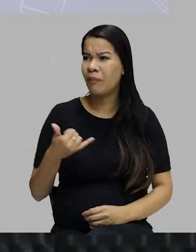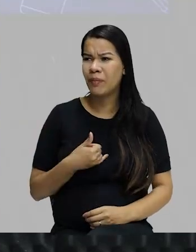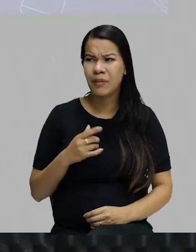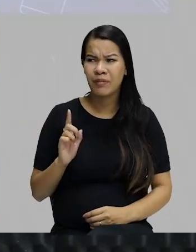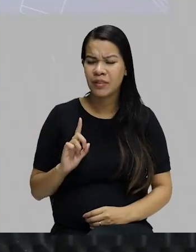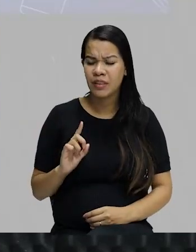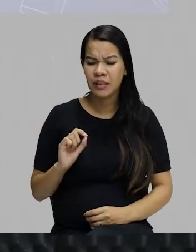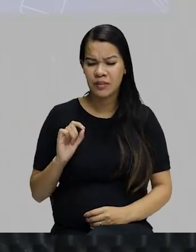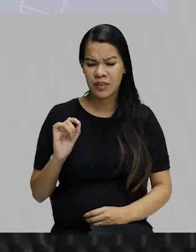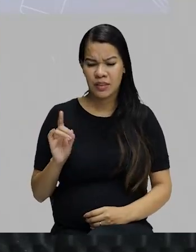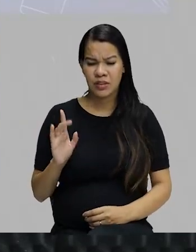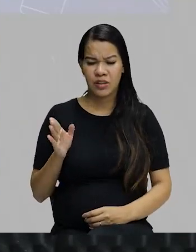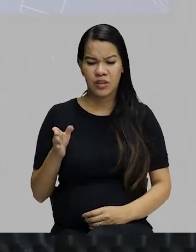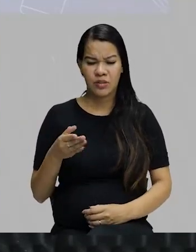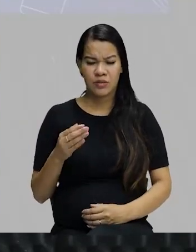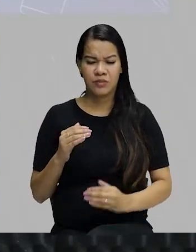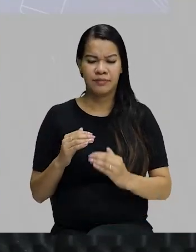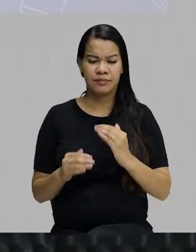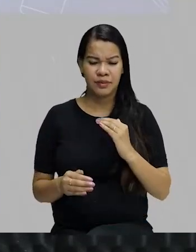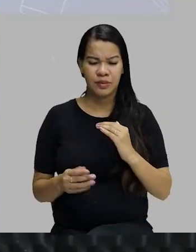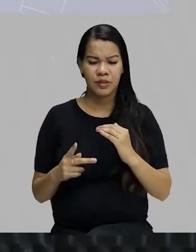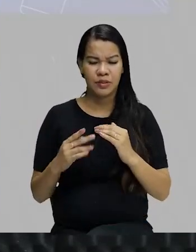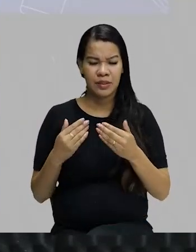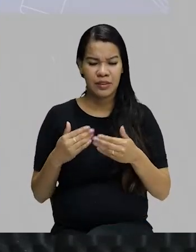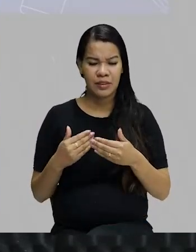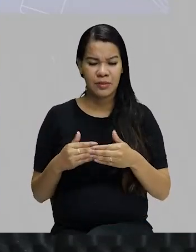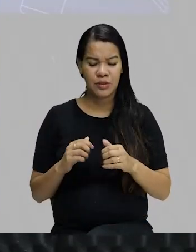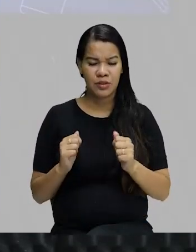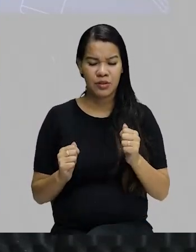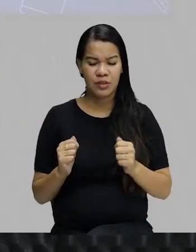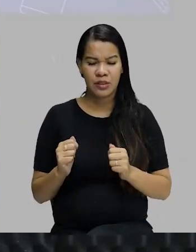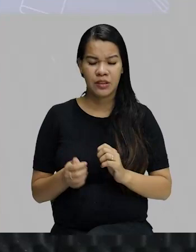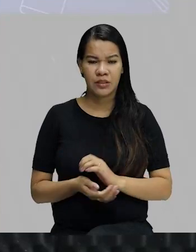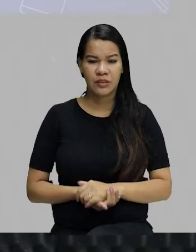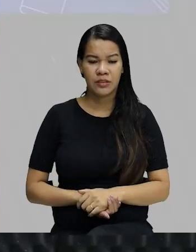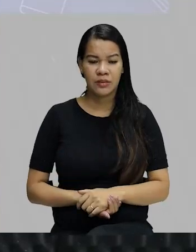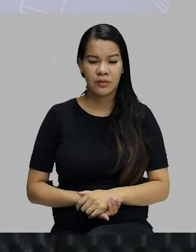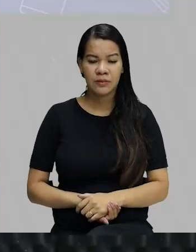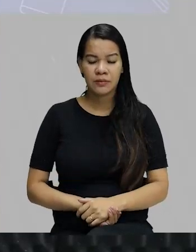você suspendeu o seu exame de direção. Tá?